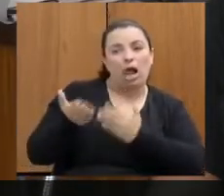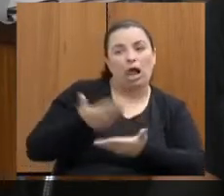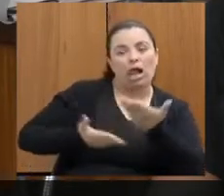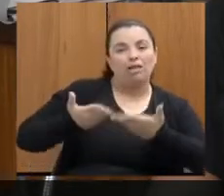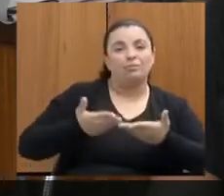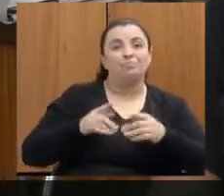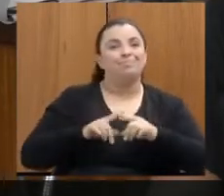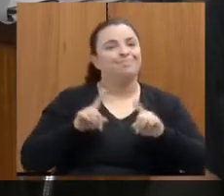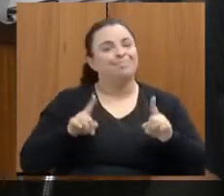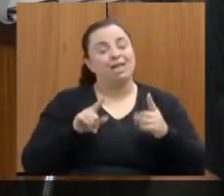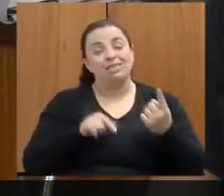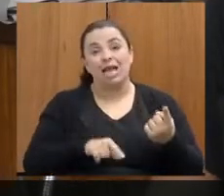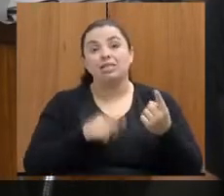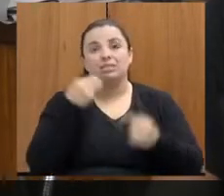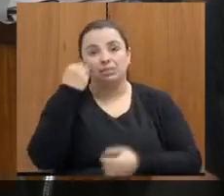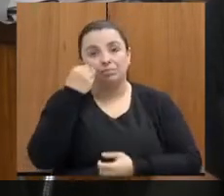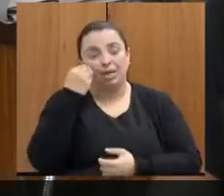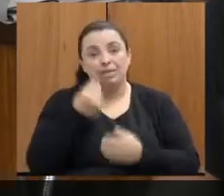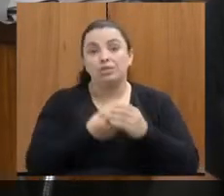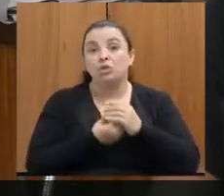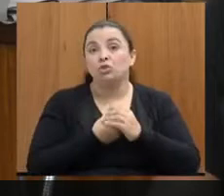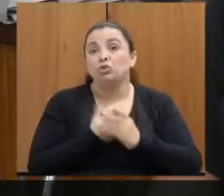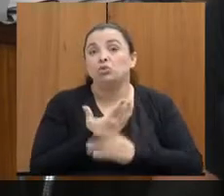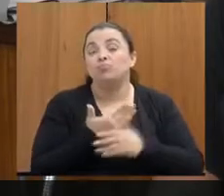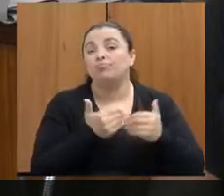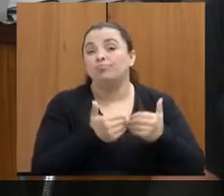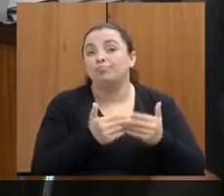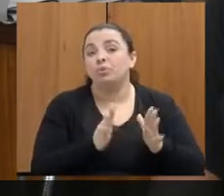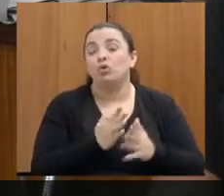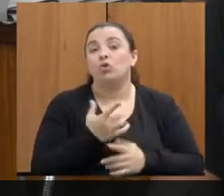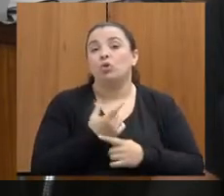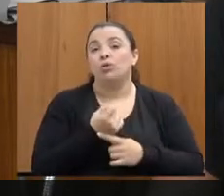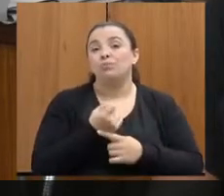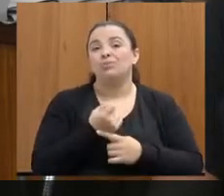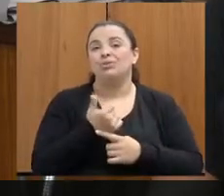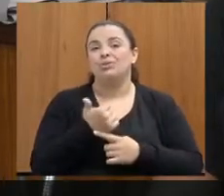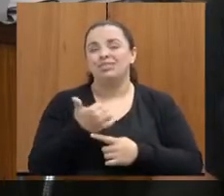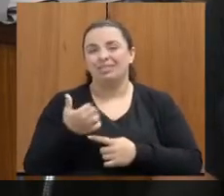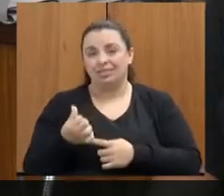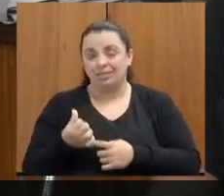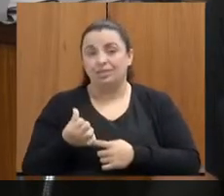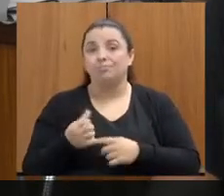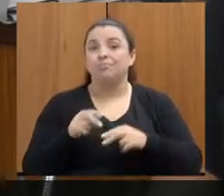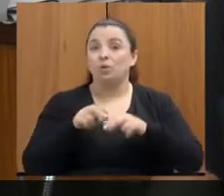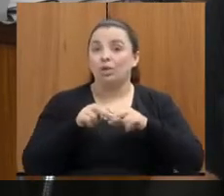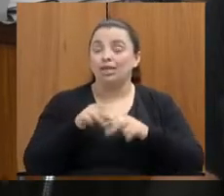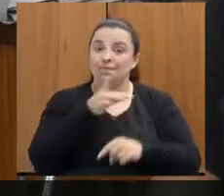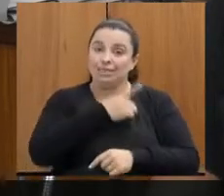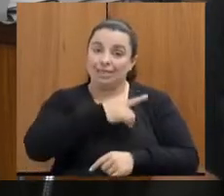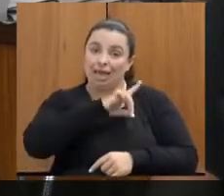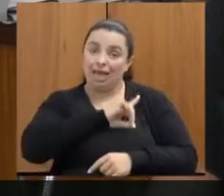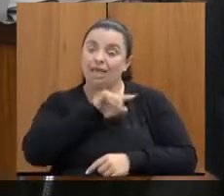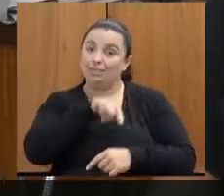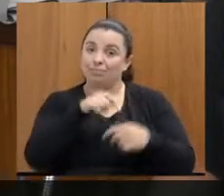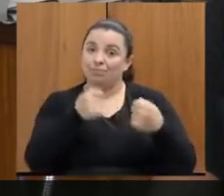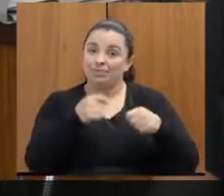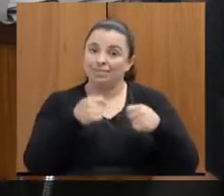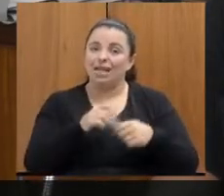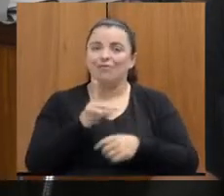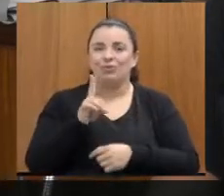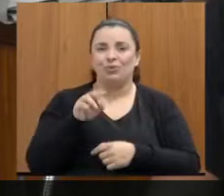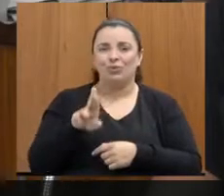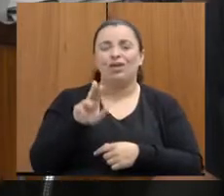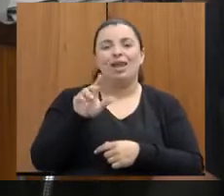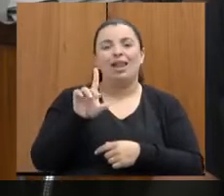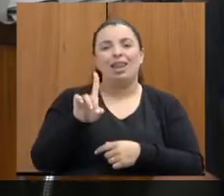surge, então, em 2016, fruto da sensibilidade das nossas delegadas, doutora Laís, que está aqui, doutora Melina, que ficou na